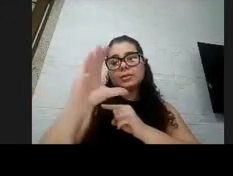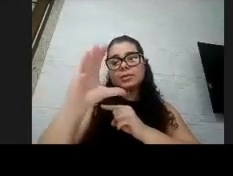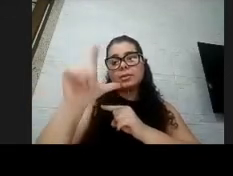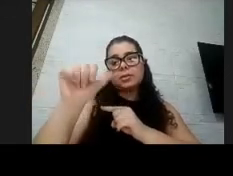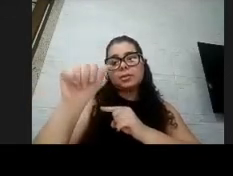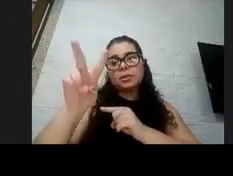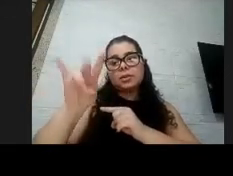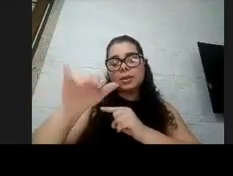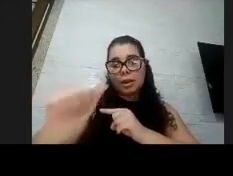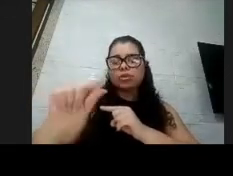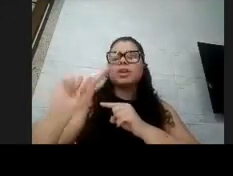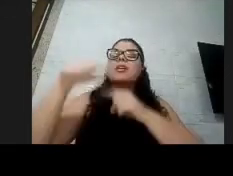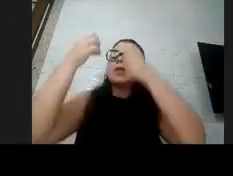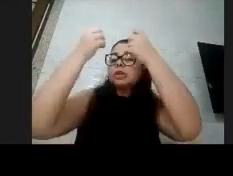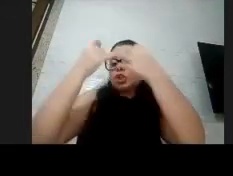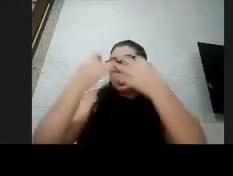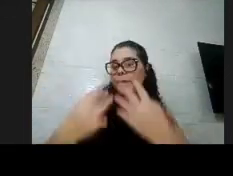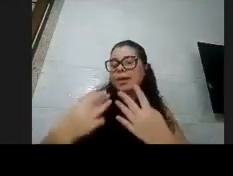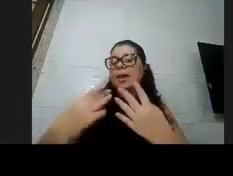gente sobre os aspectos de saúde.